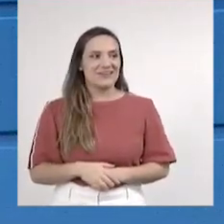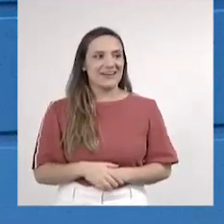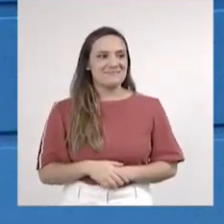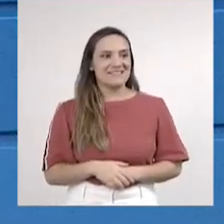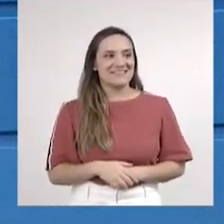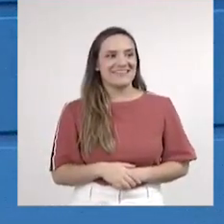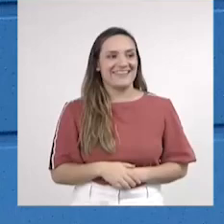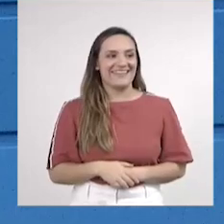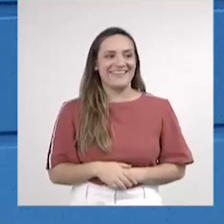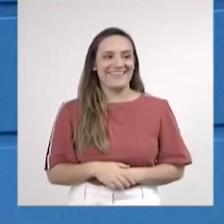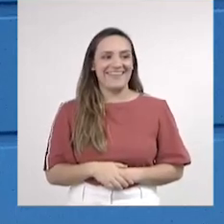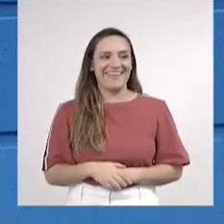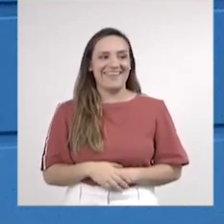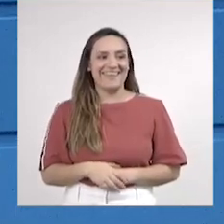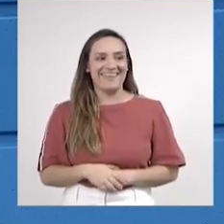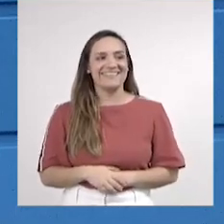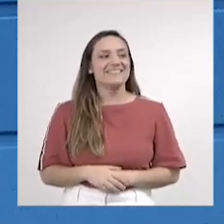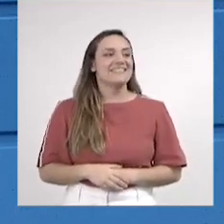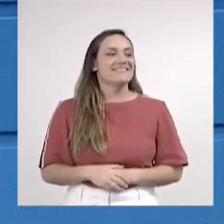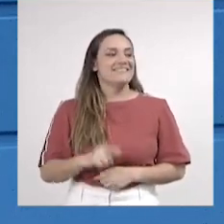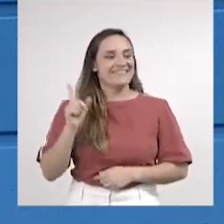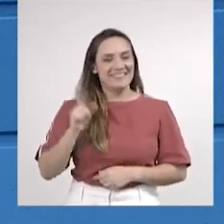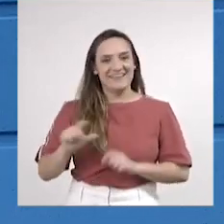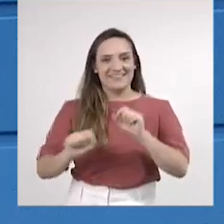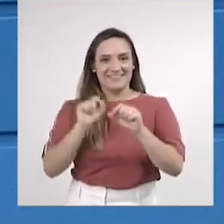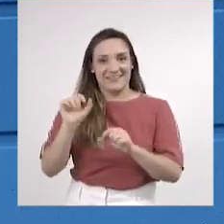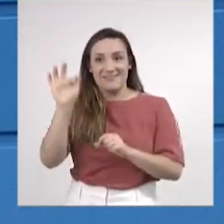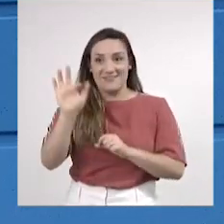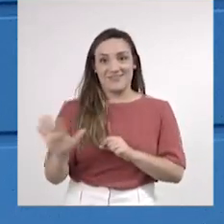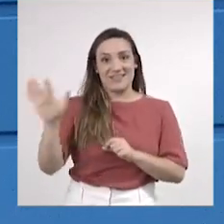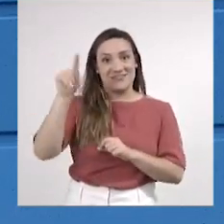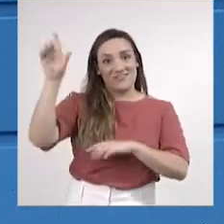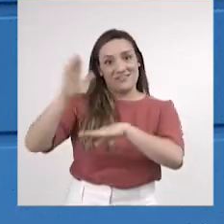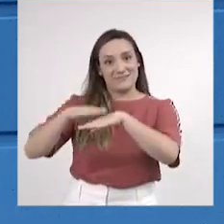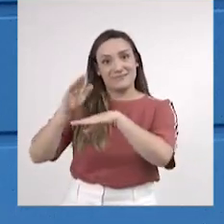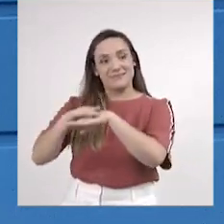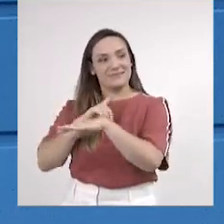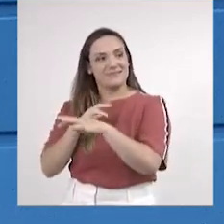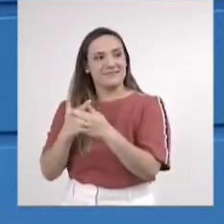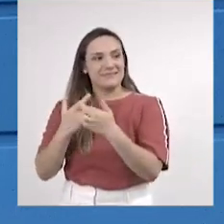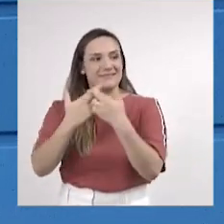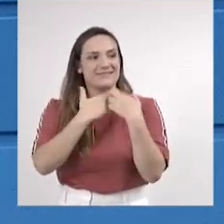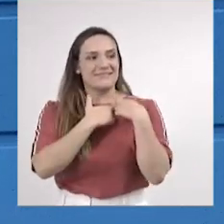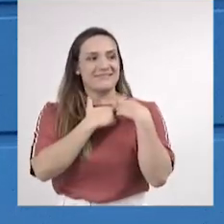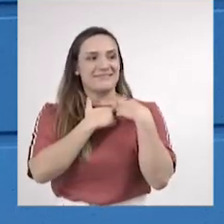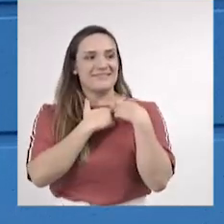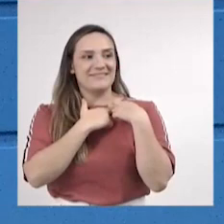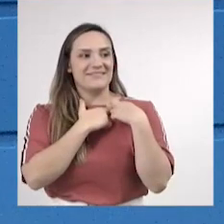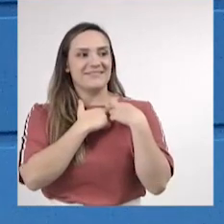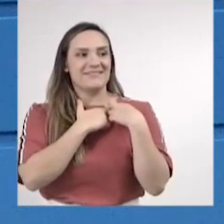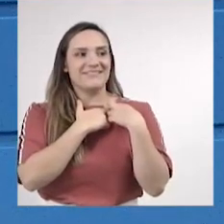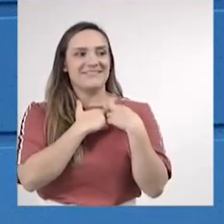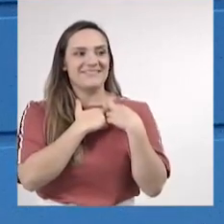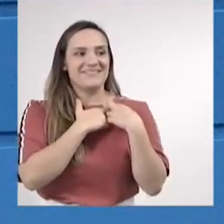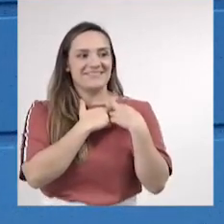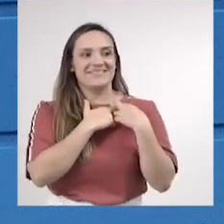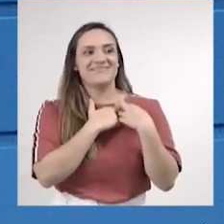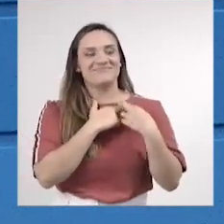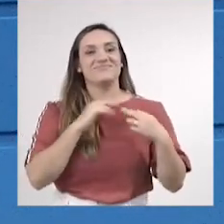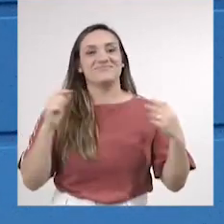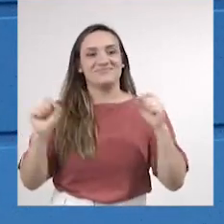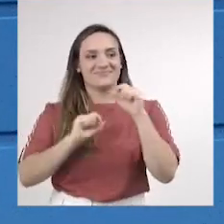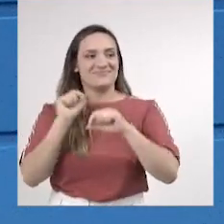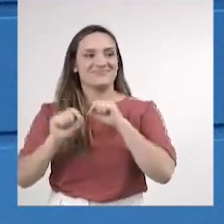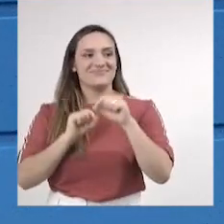do poder da União, da União Federal, fazer a relicitação e rever esses contratos, mas com o novo marco